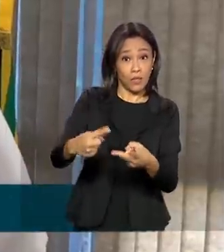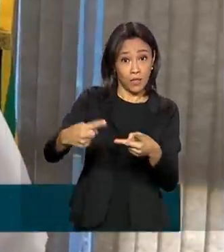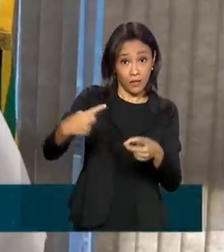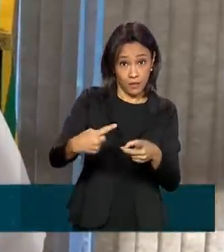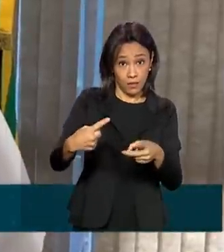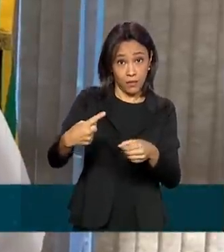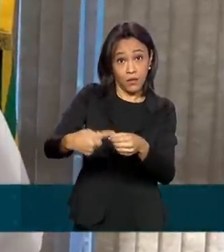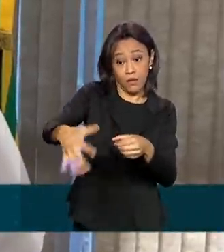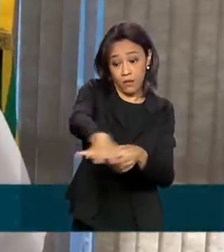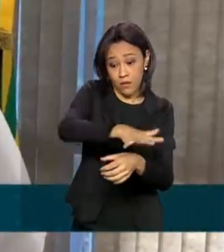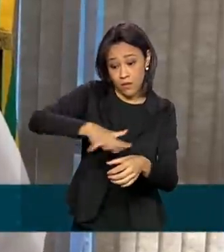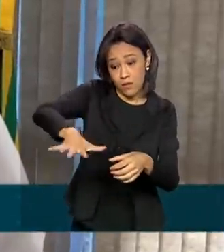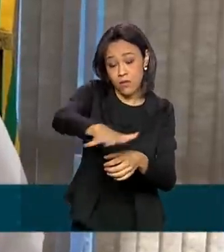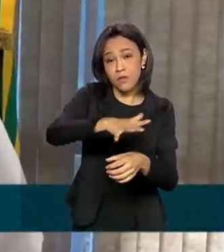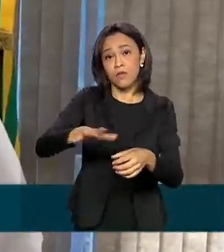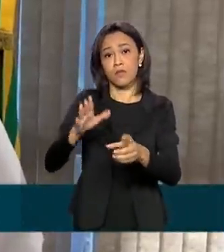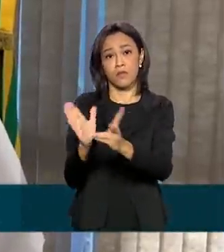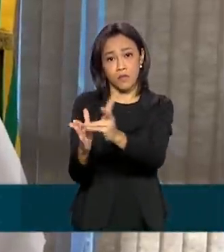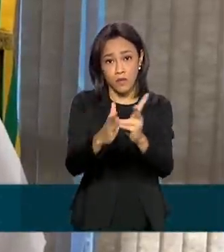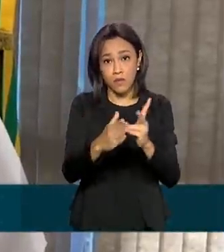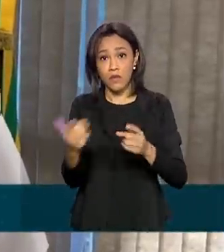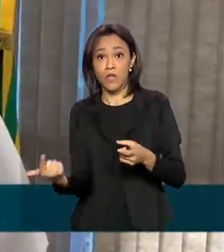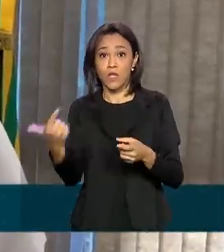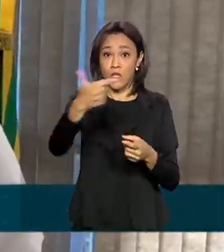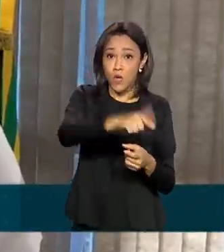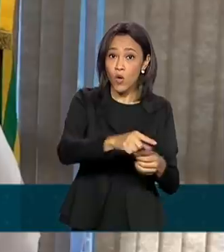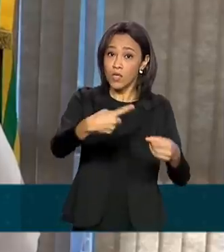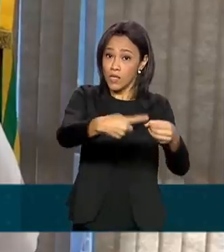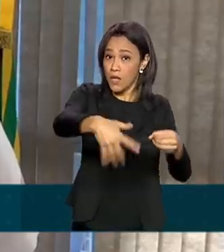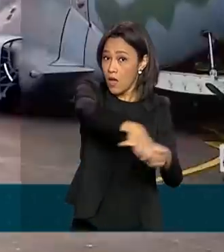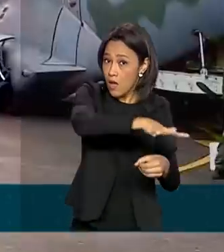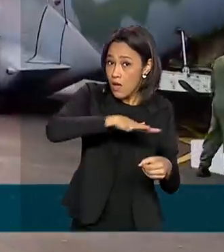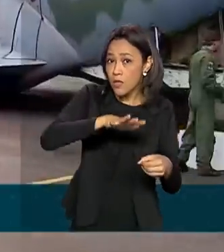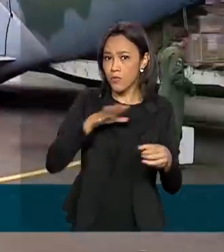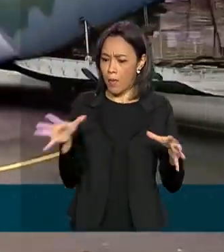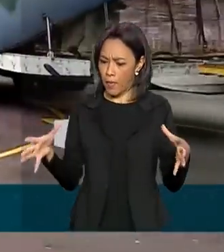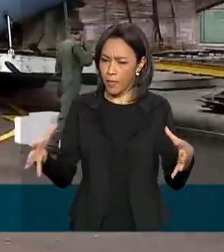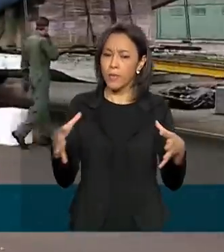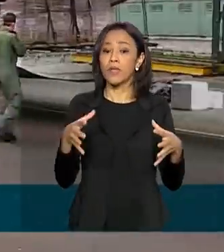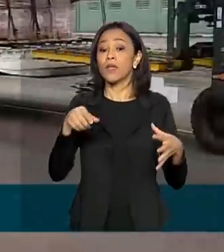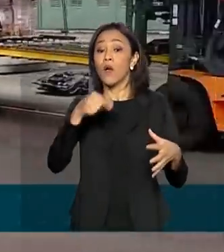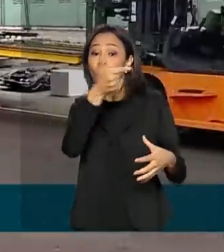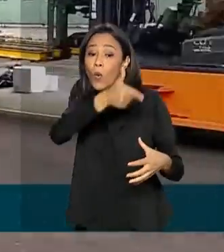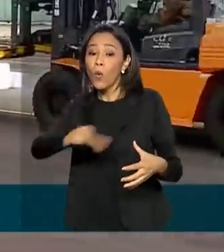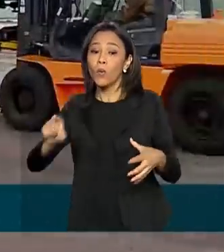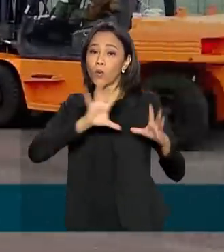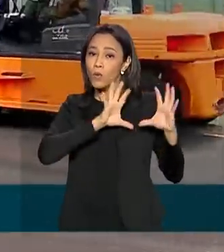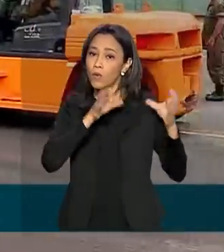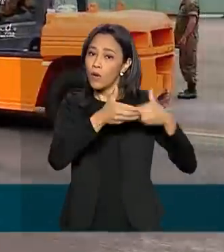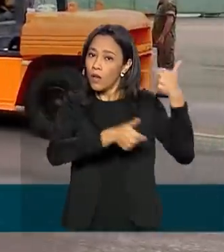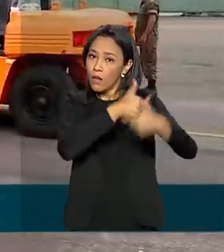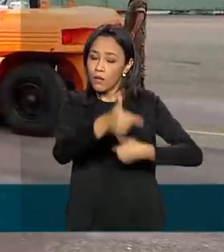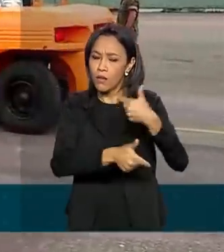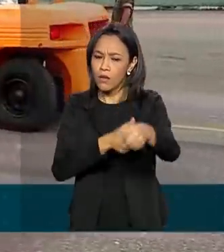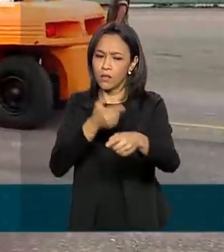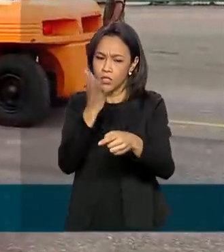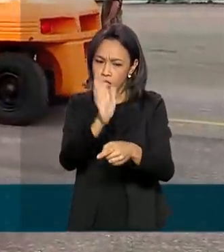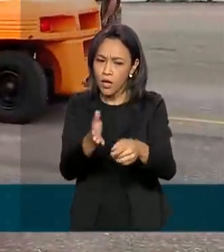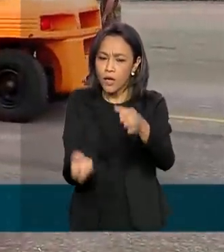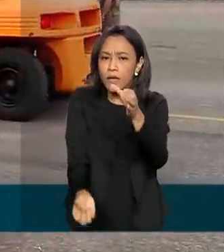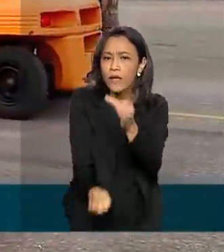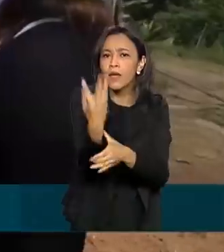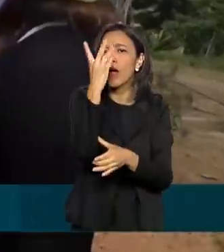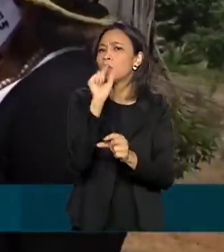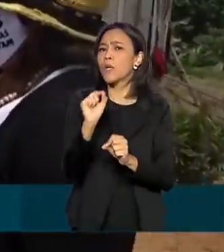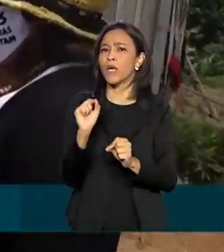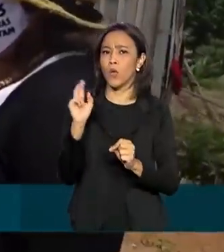Raposa Serra do Sol, a parte em Tirióis e outras estão para vir pela frente. Em outra frente de atuação, foi criado ainda um